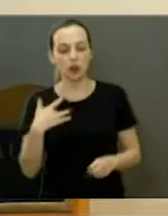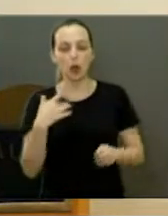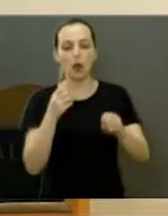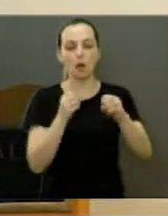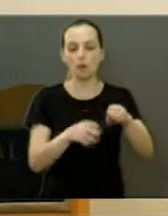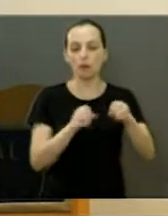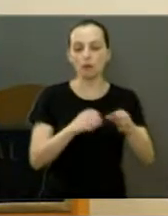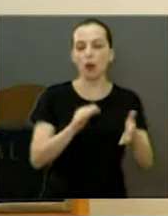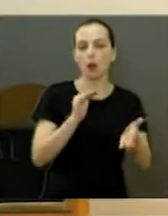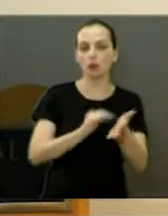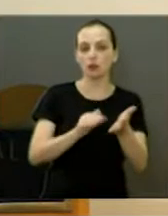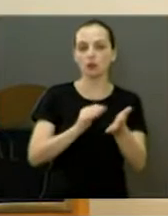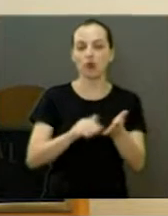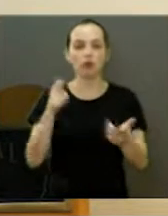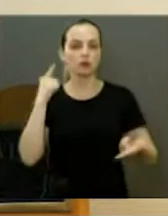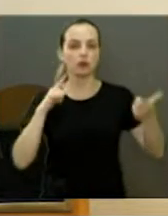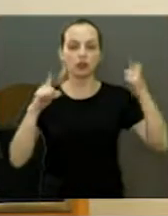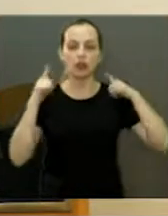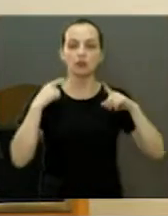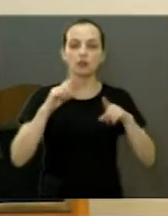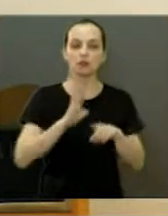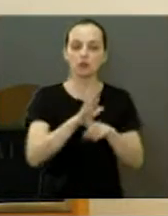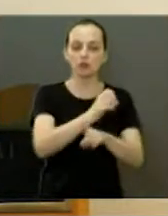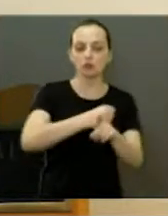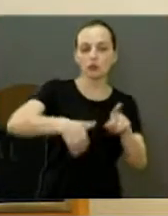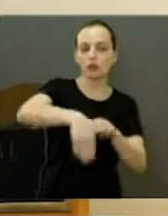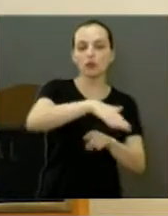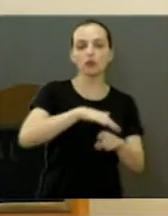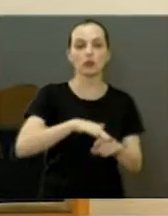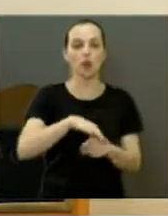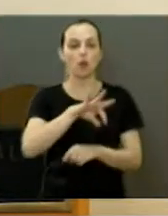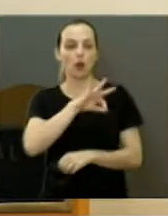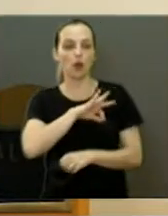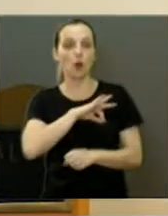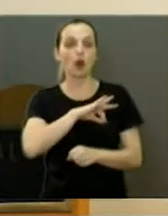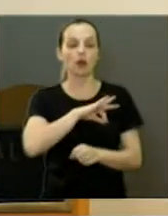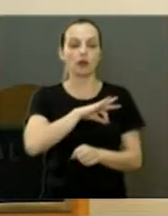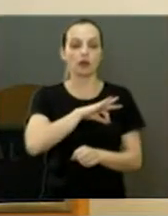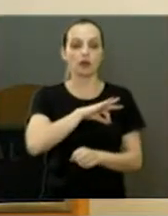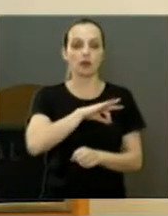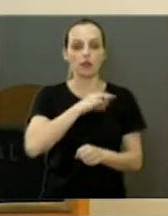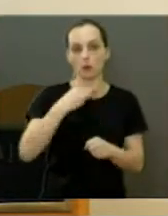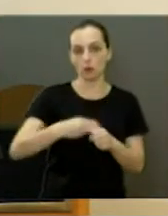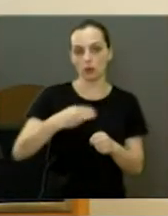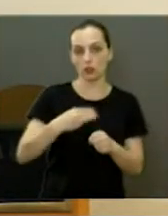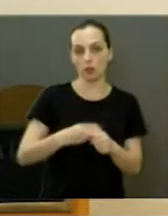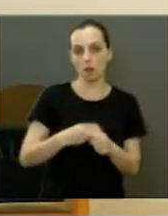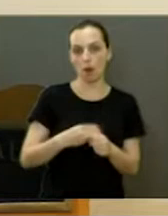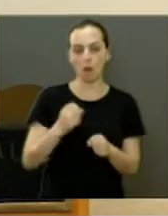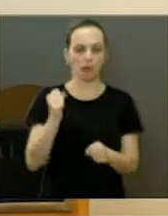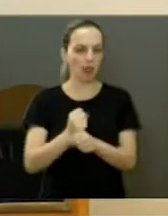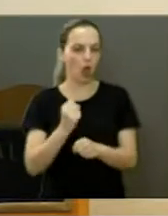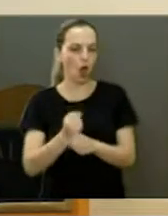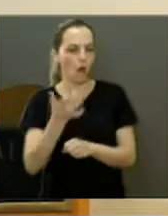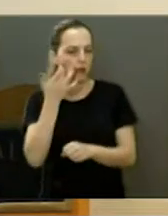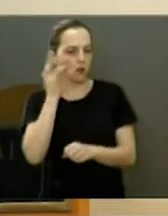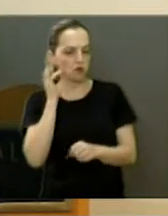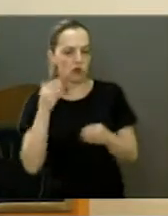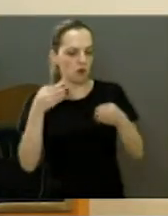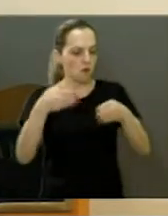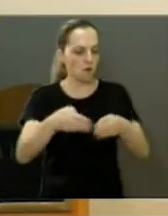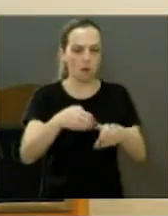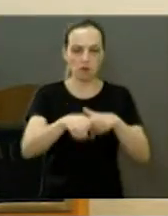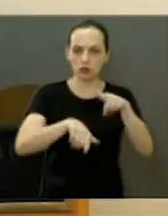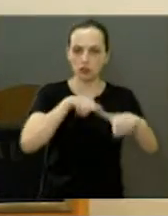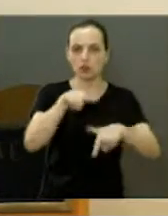1 na assistência social e 1 na guarda civil. Eu, na obra, porque eu não sei aonde está destinado a eles,